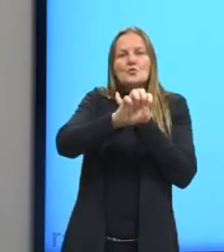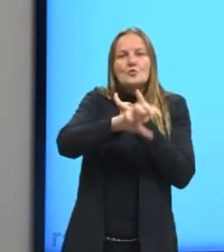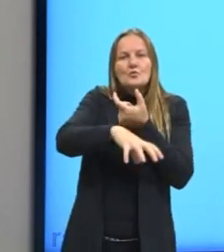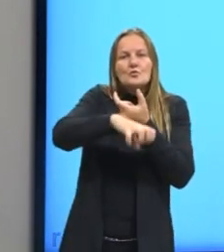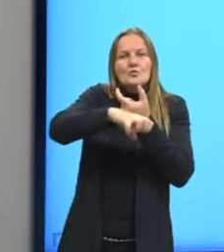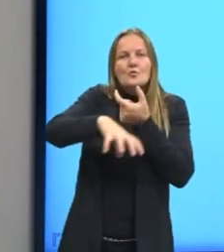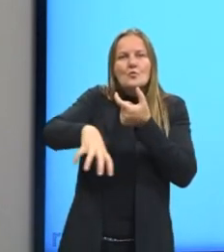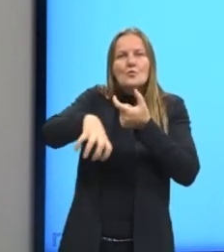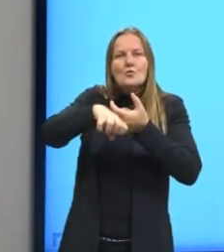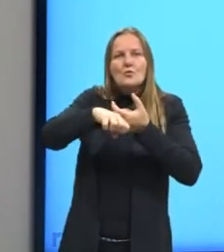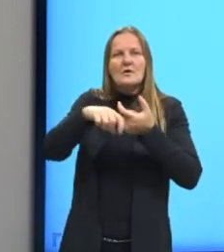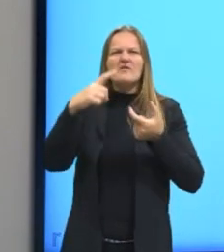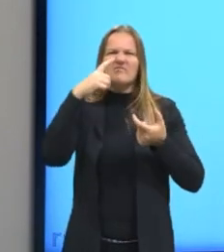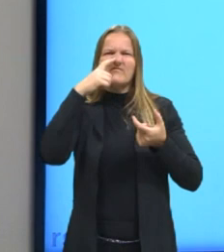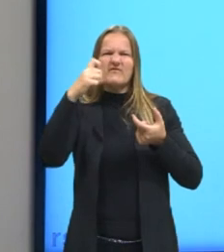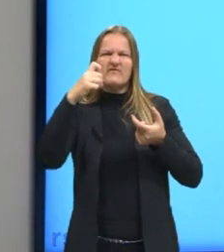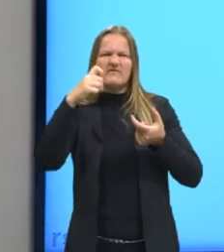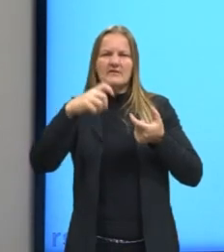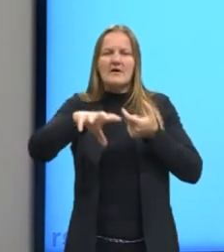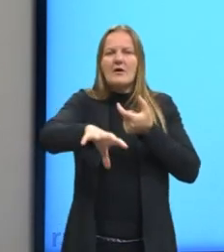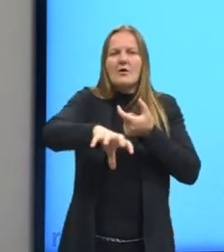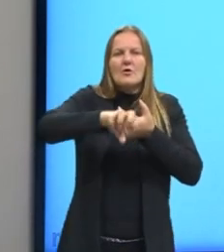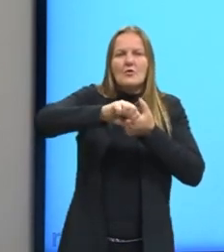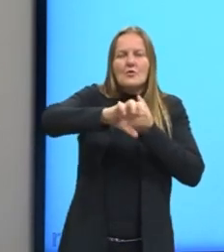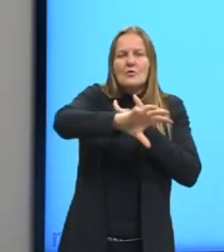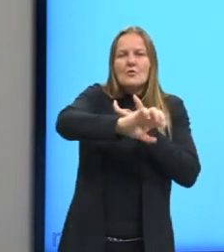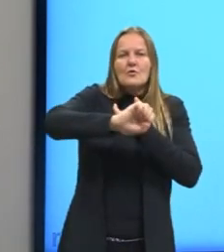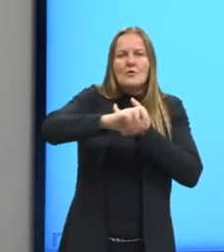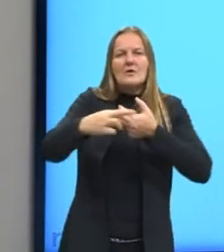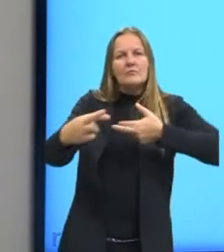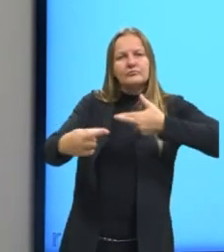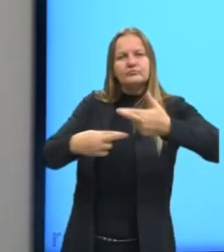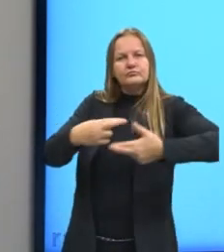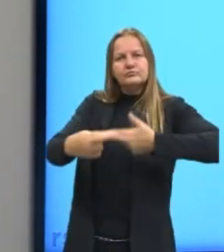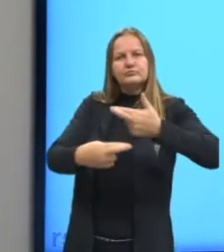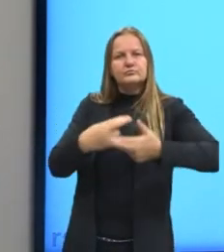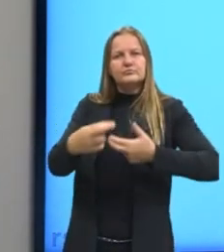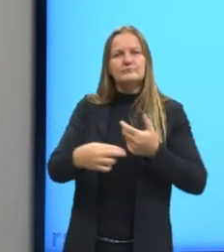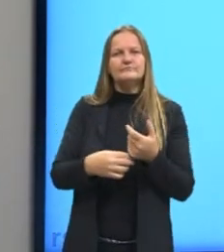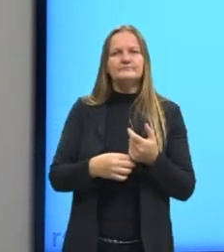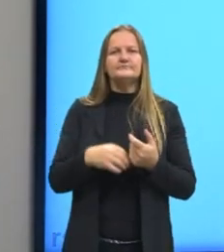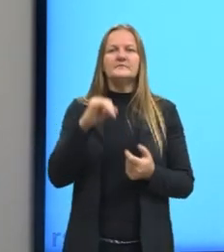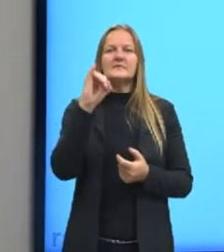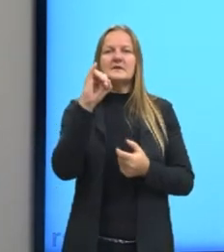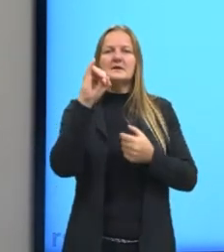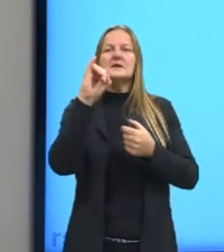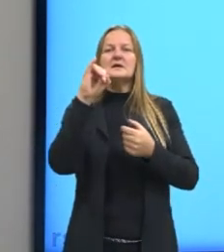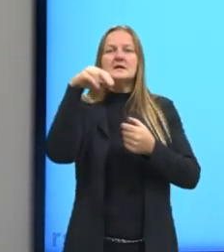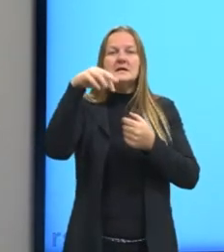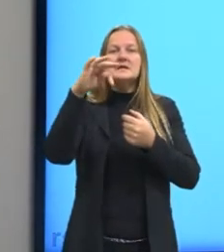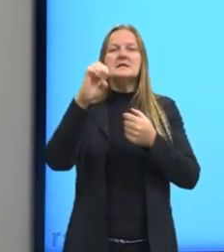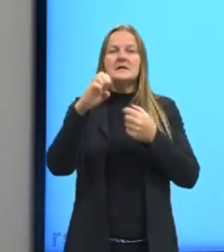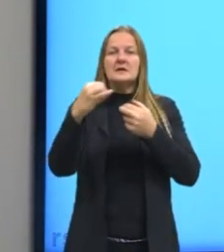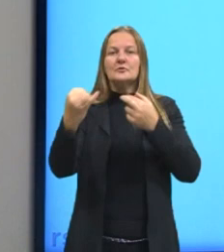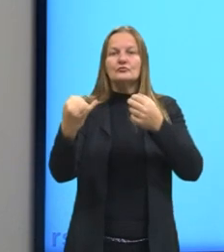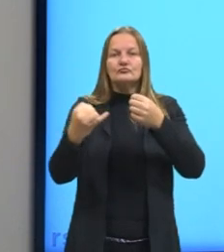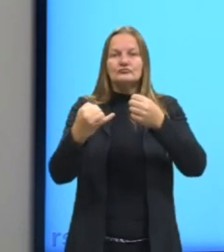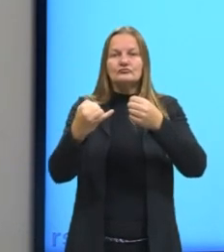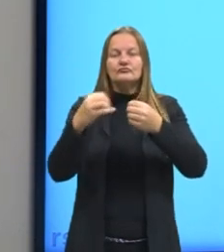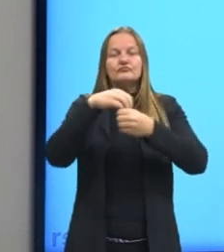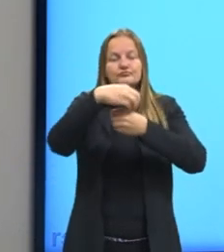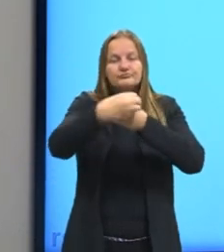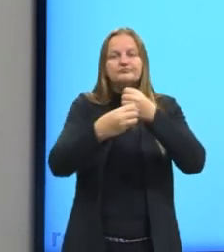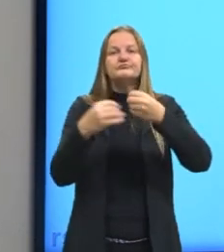o odor por meio de interações do tipo intermoleculares de pólo induzido.